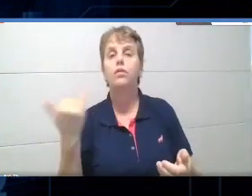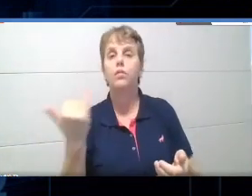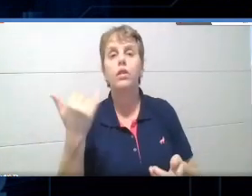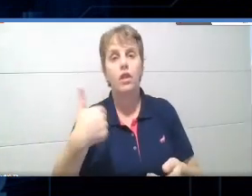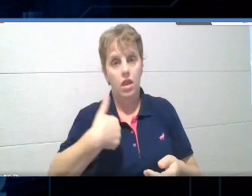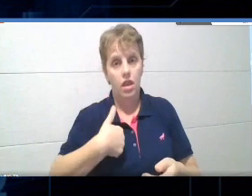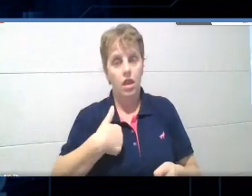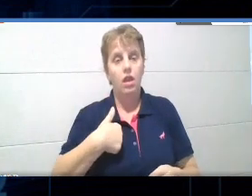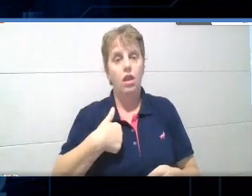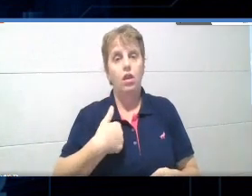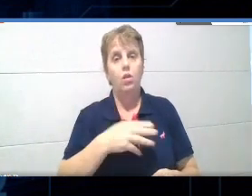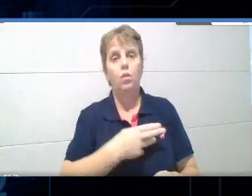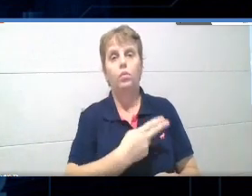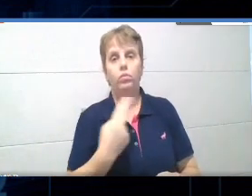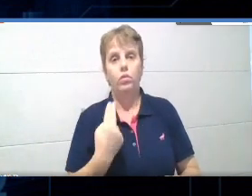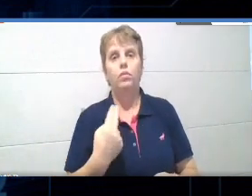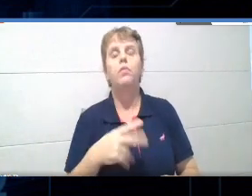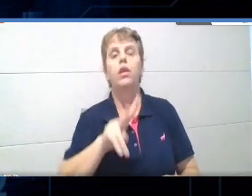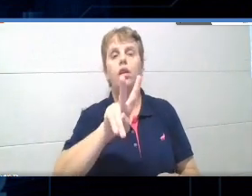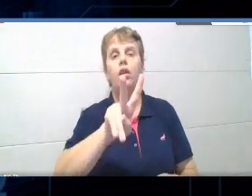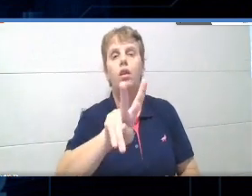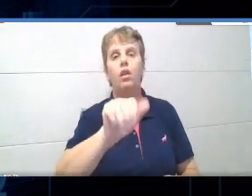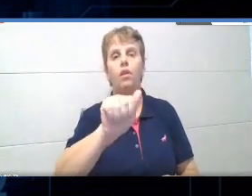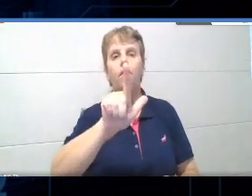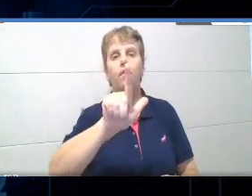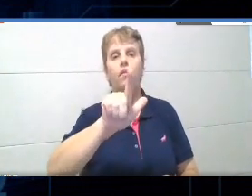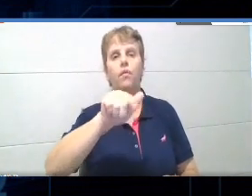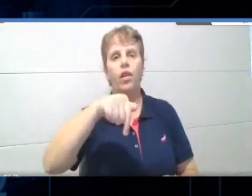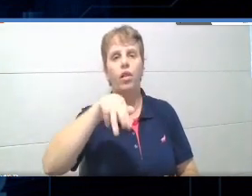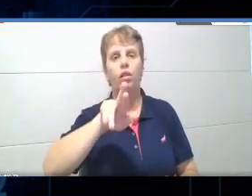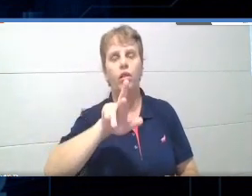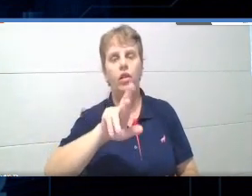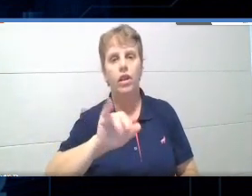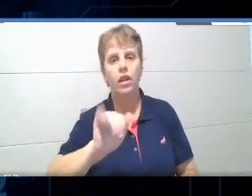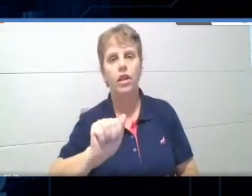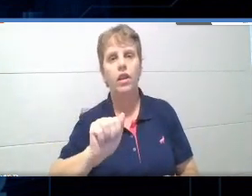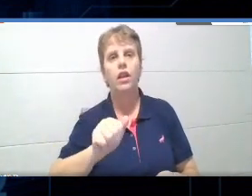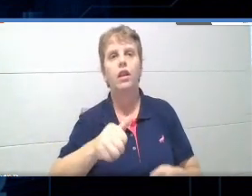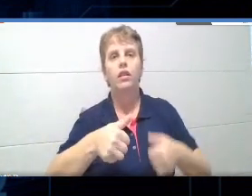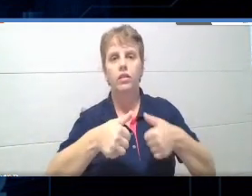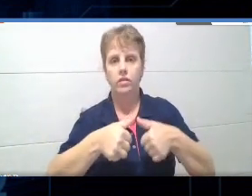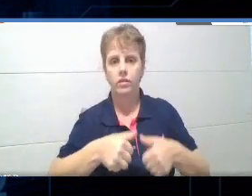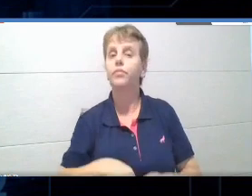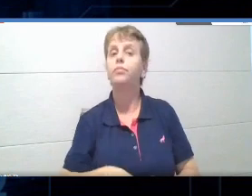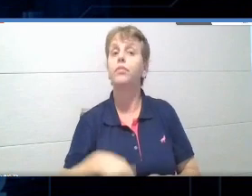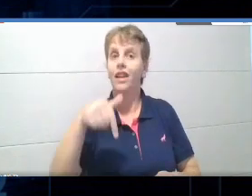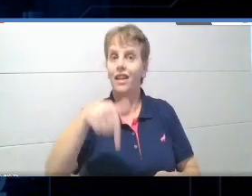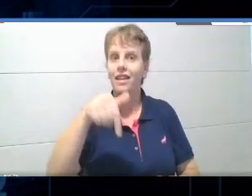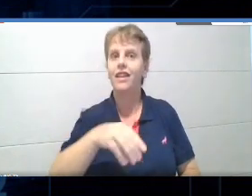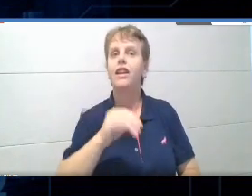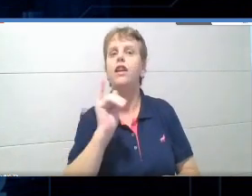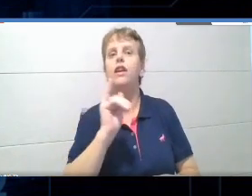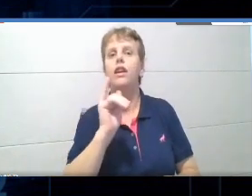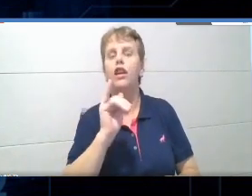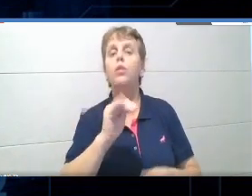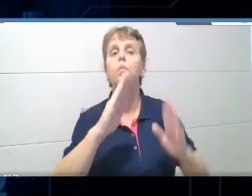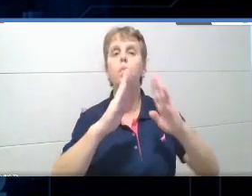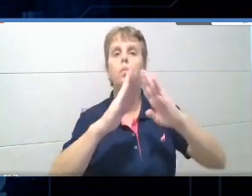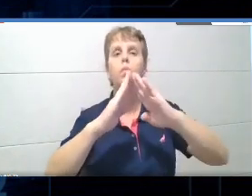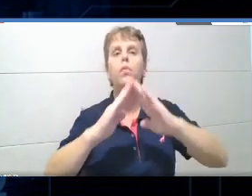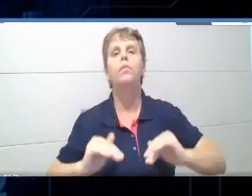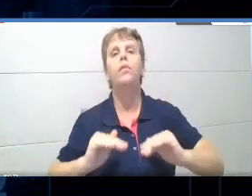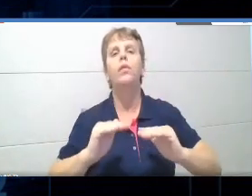a professora Valquíria Borges, falo hoje uma tarde ensolarada aqui no Vale do Itajaí, em Blumenau, Santa